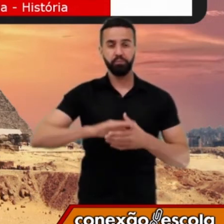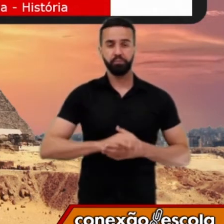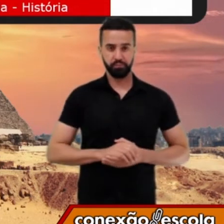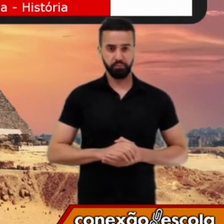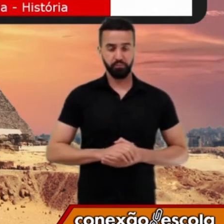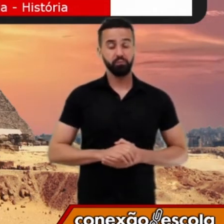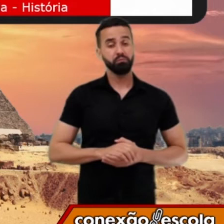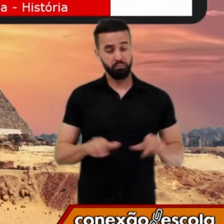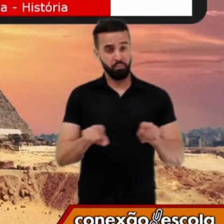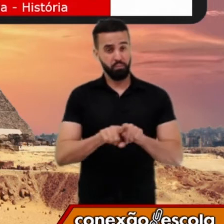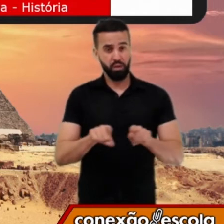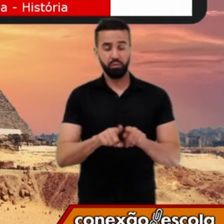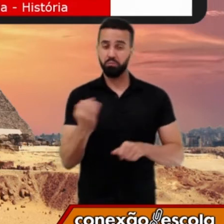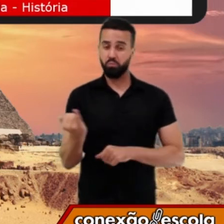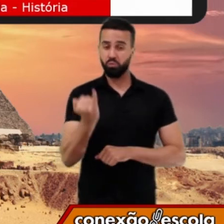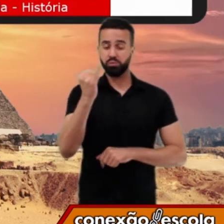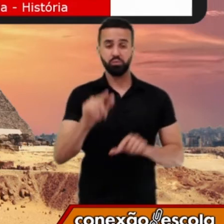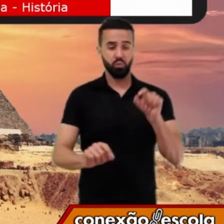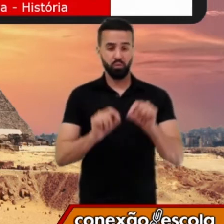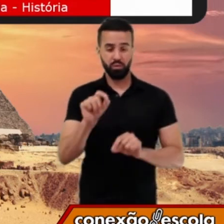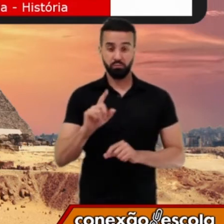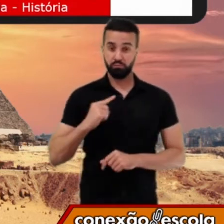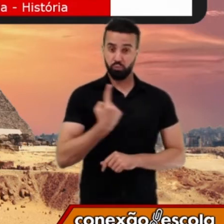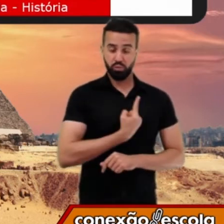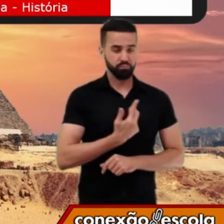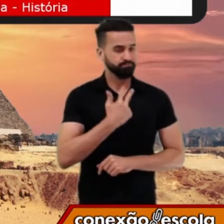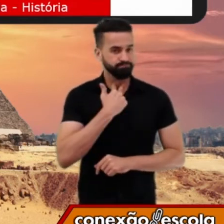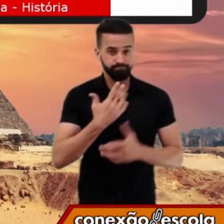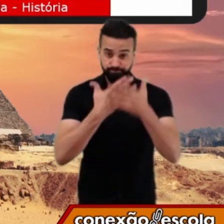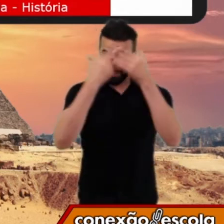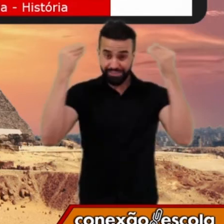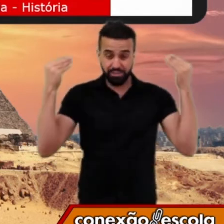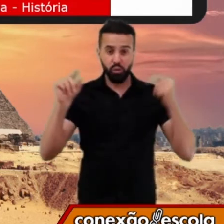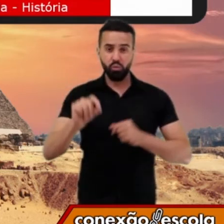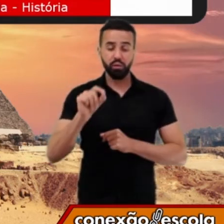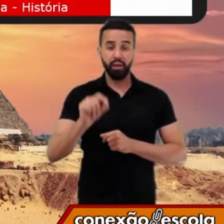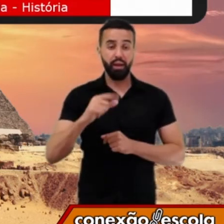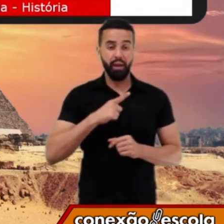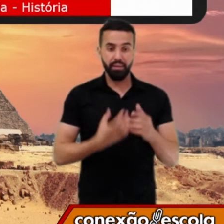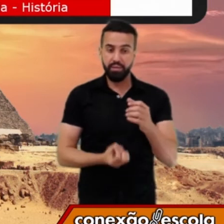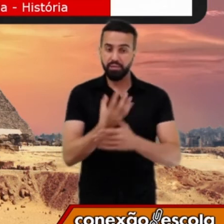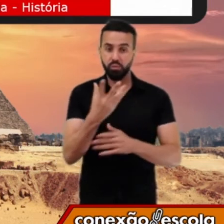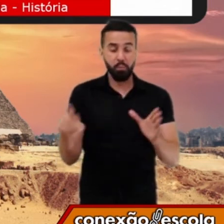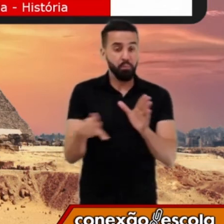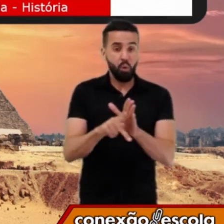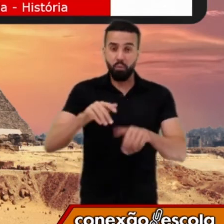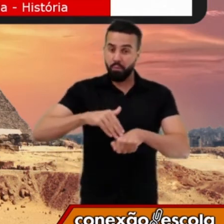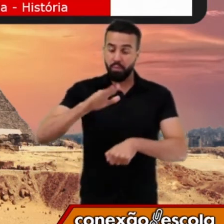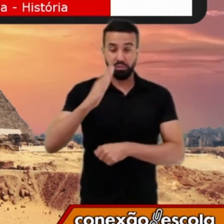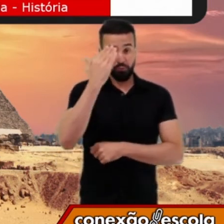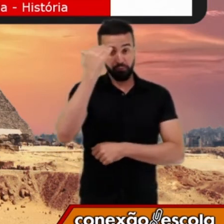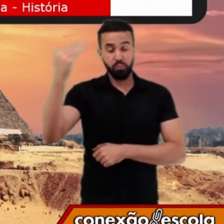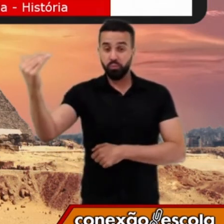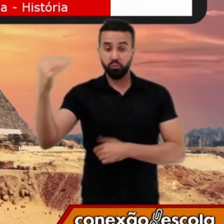ou mais importante também, nós não podemos esquecer do mito de criação mais famoso que nós conhecemos. E